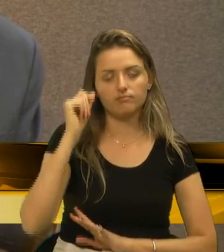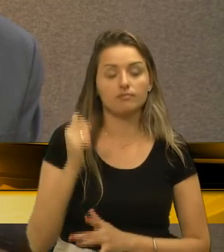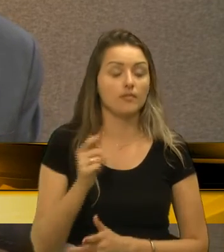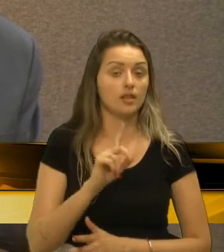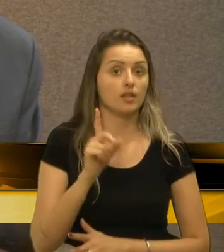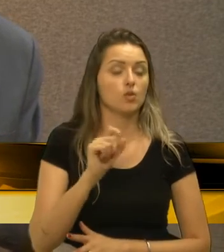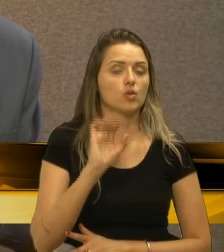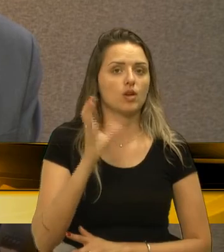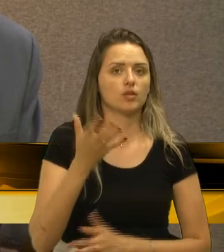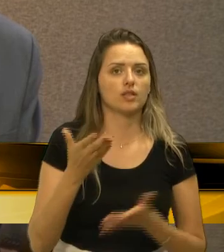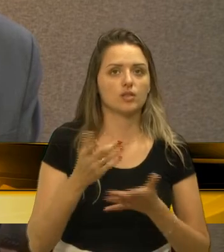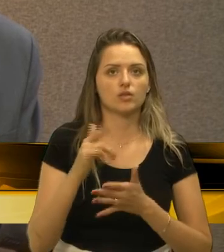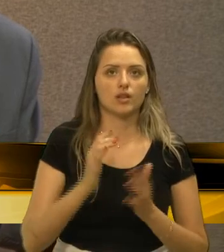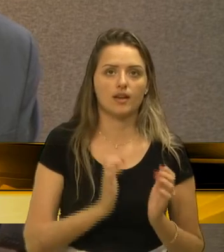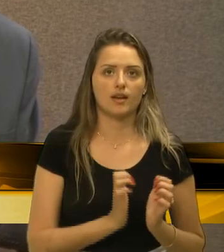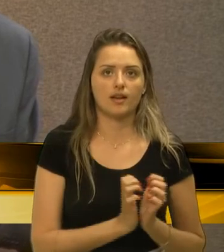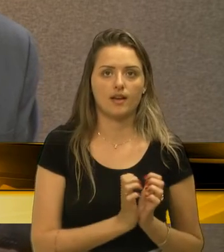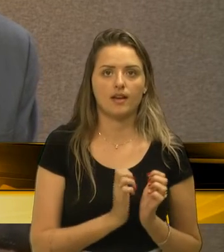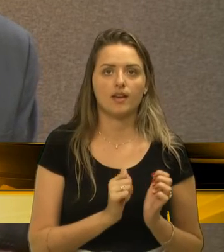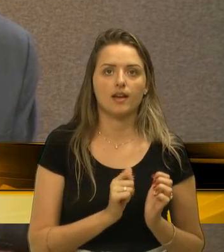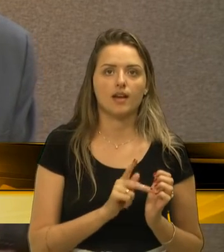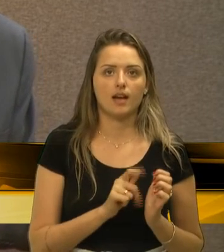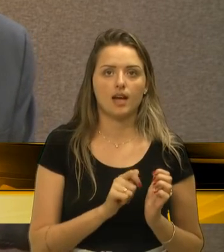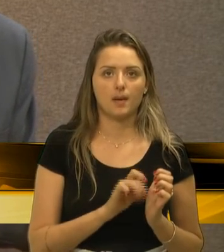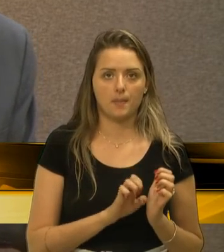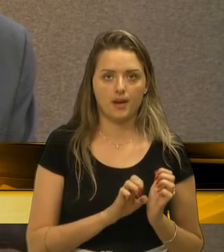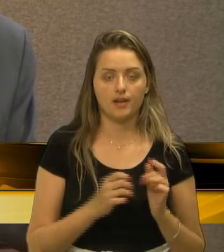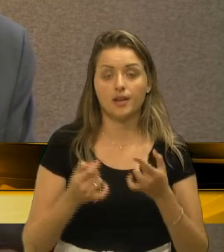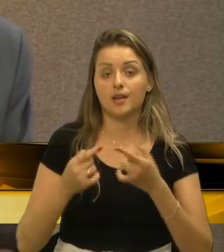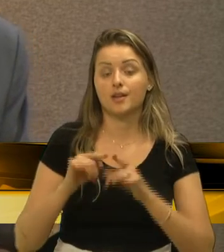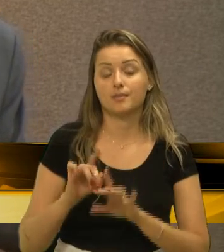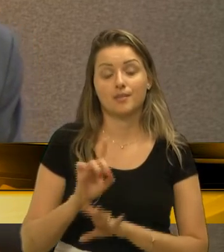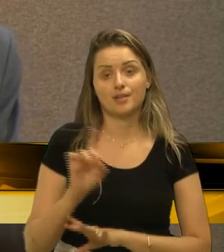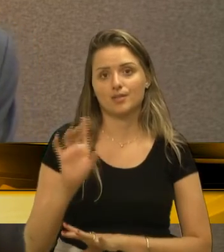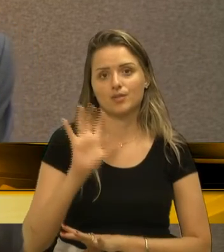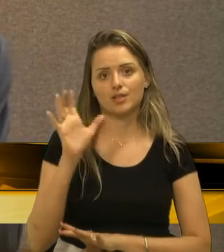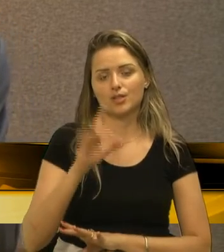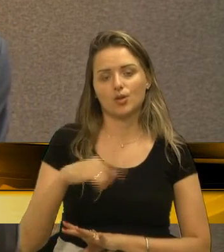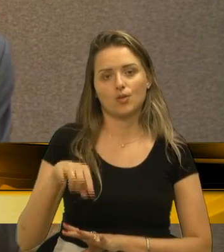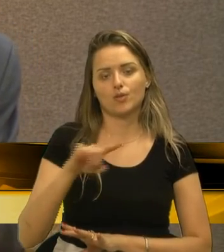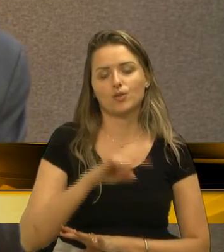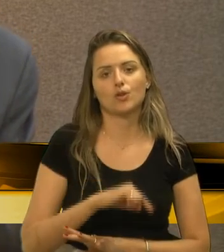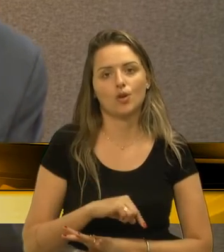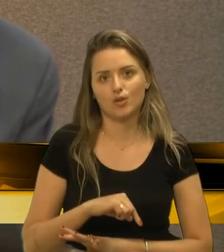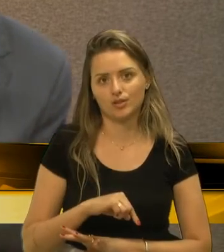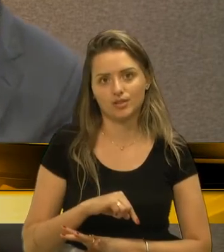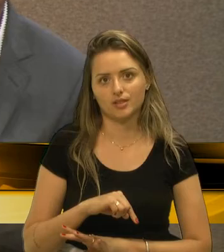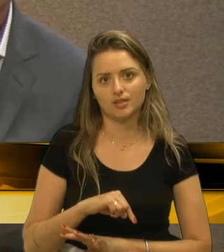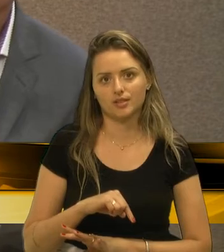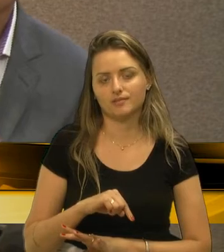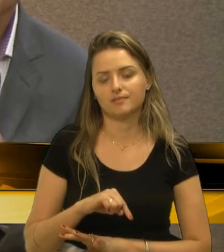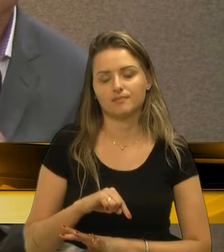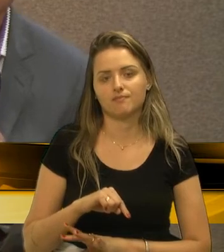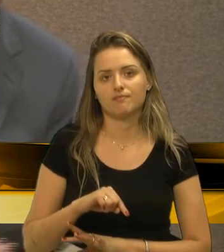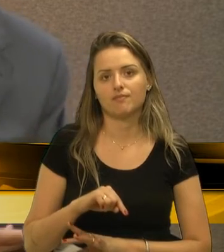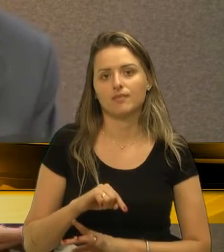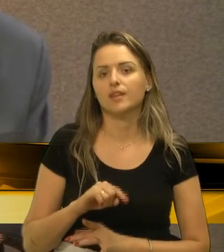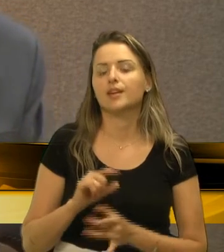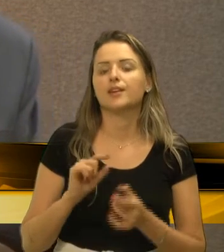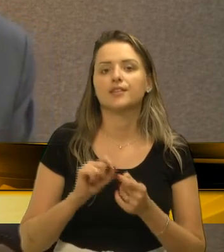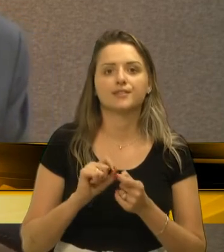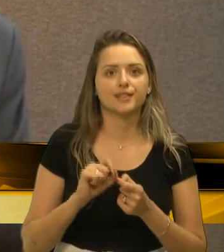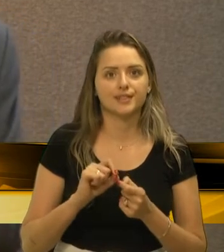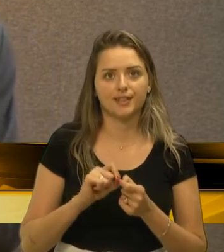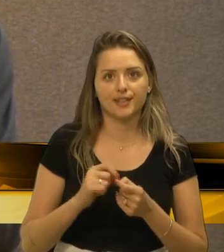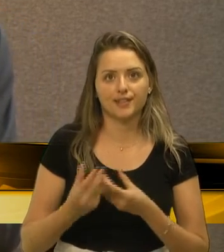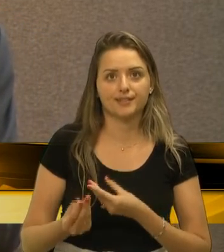está aí, é a PAI. Mas não adianta nós mandar essa bomba lá